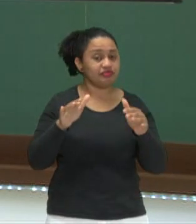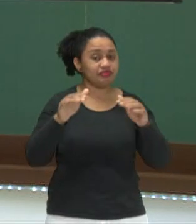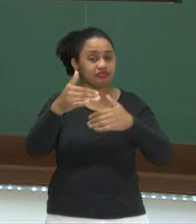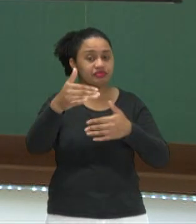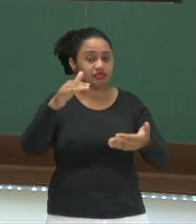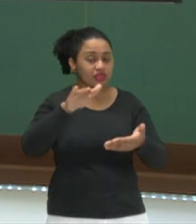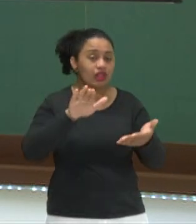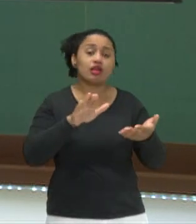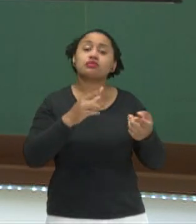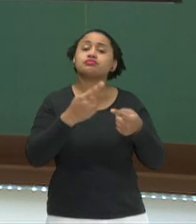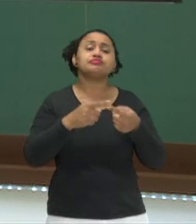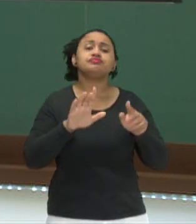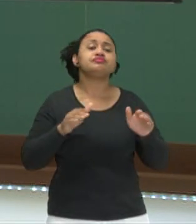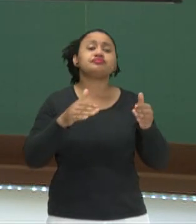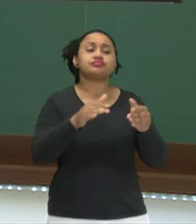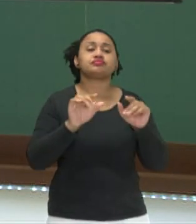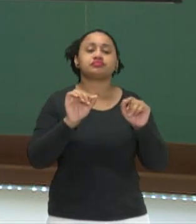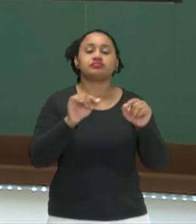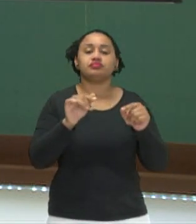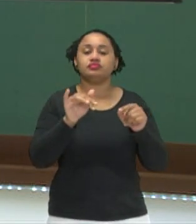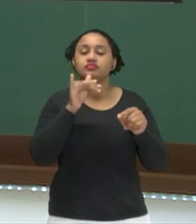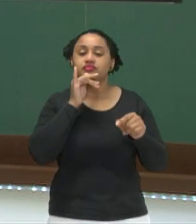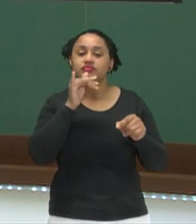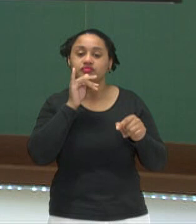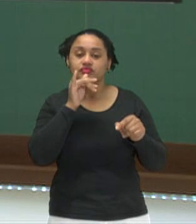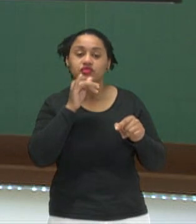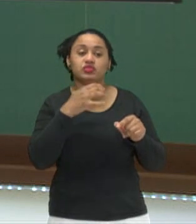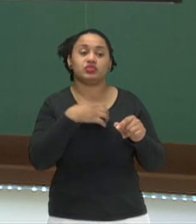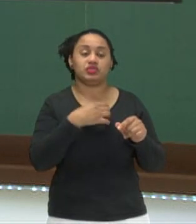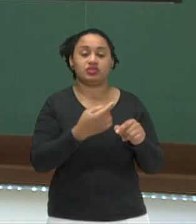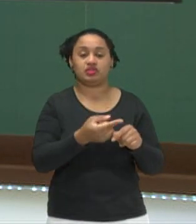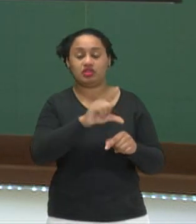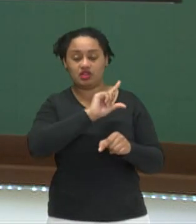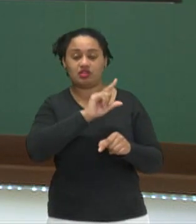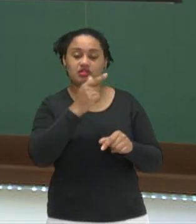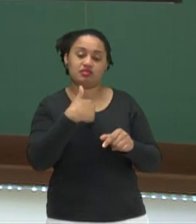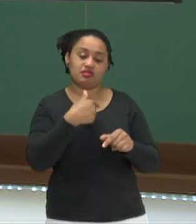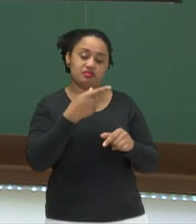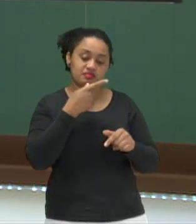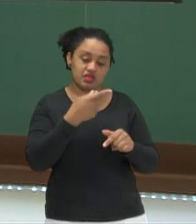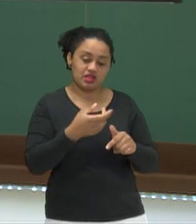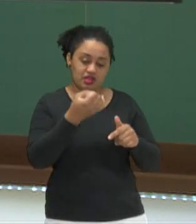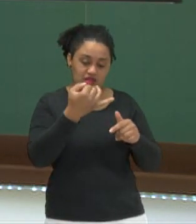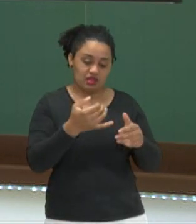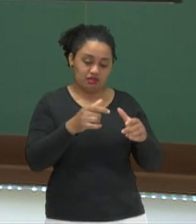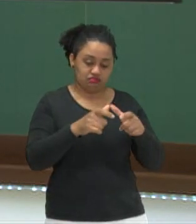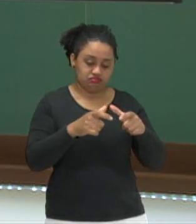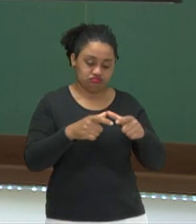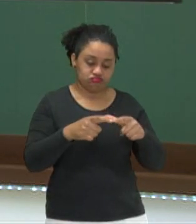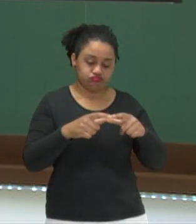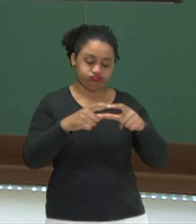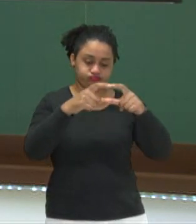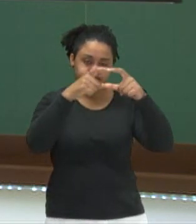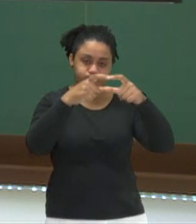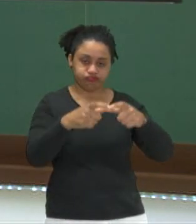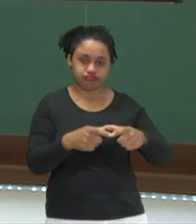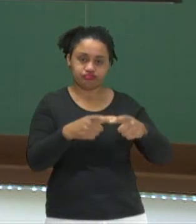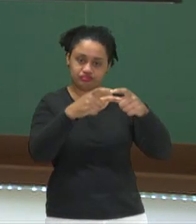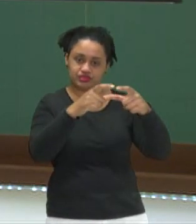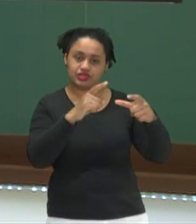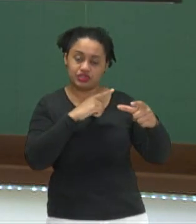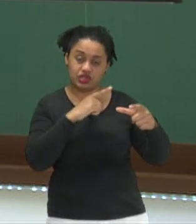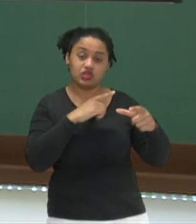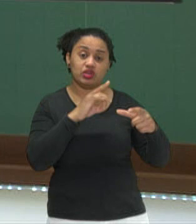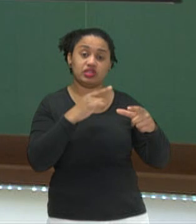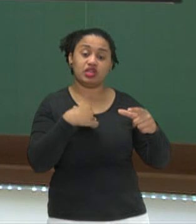é um caso especial? Por exemplo, no formato anterior ali que a gente falou do prisma de base hexagonal, eu